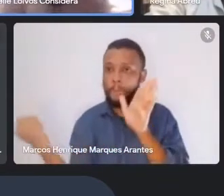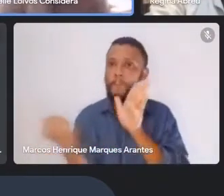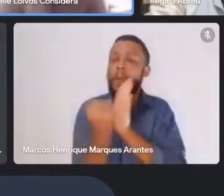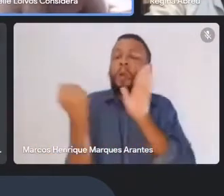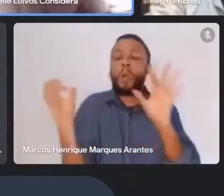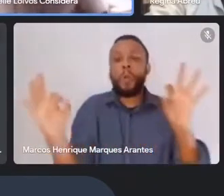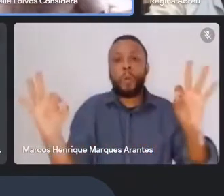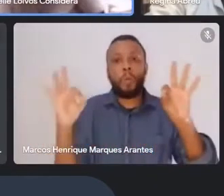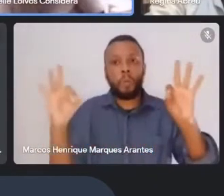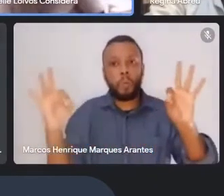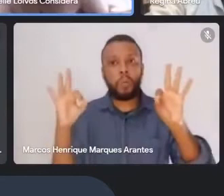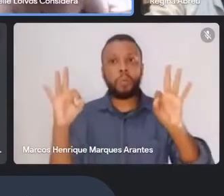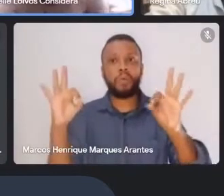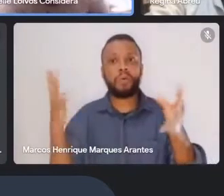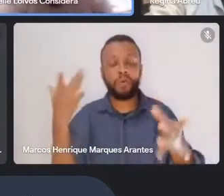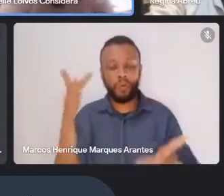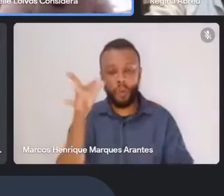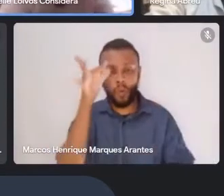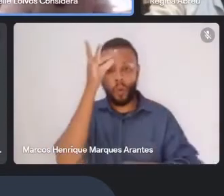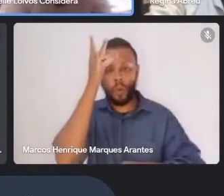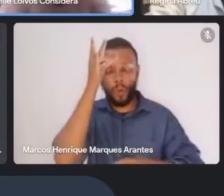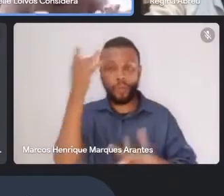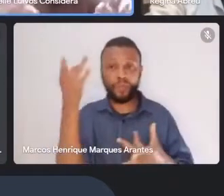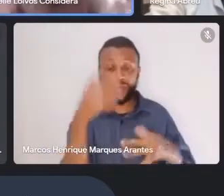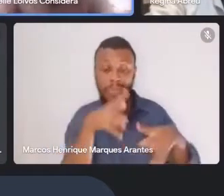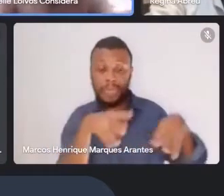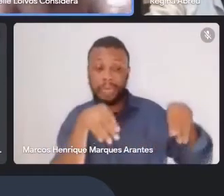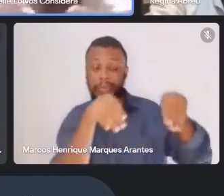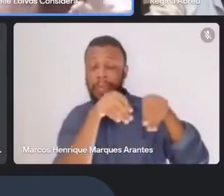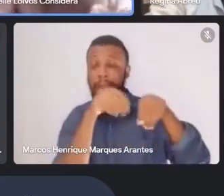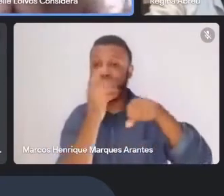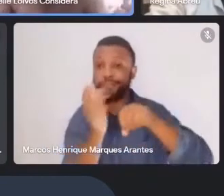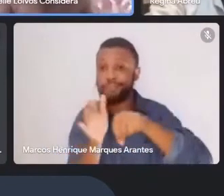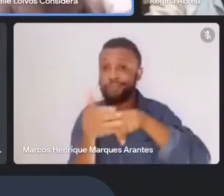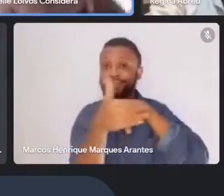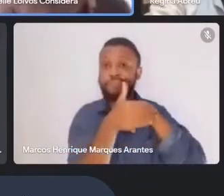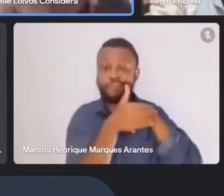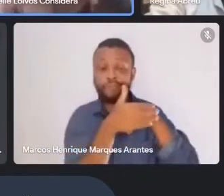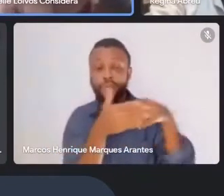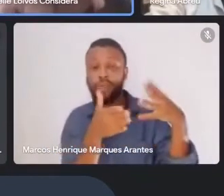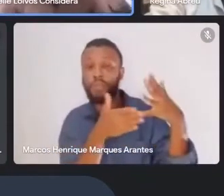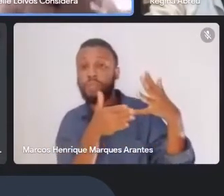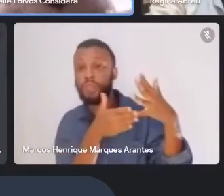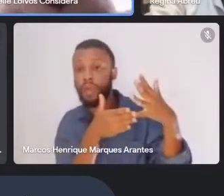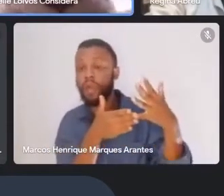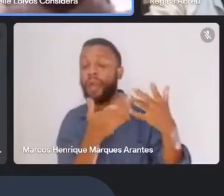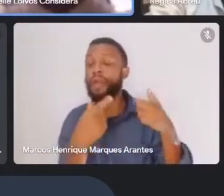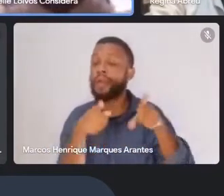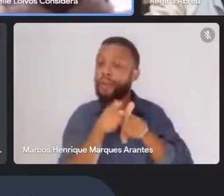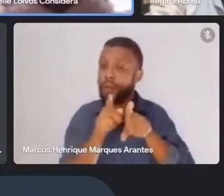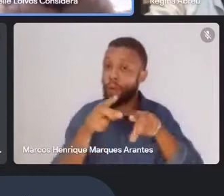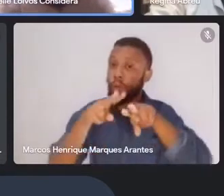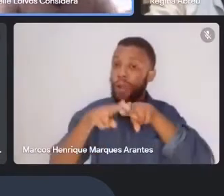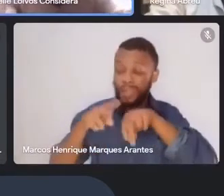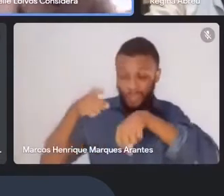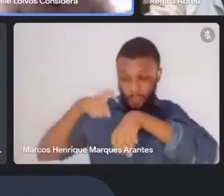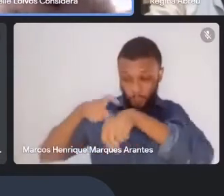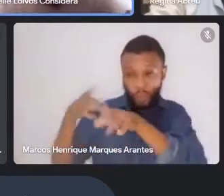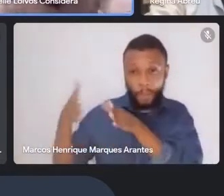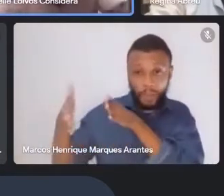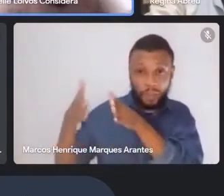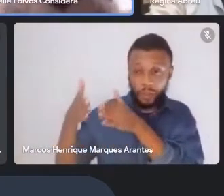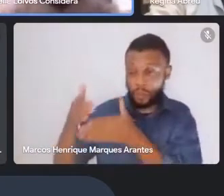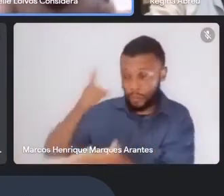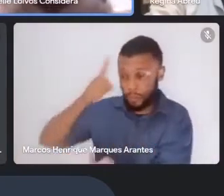forte. E a terra fica lá escondidinha, até por conta da organização determinista do texto. Mas, enfim, estou falando demais, não sou eu que tenho que falar.